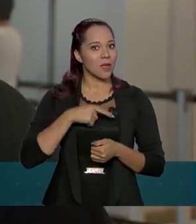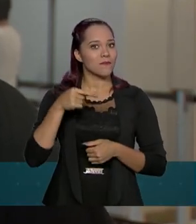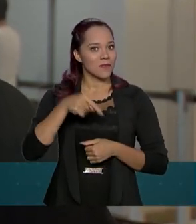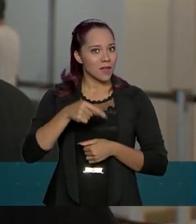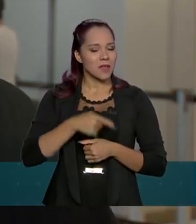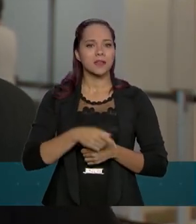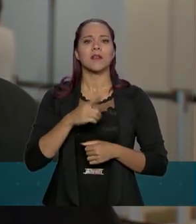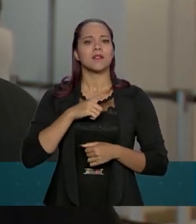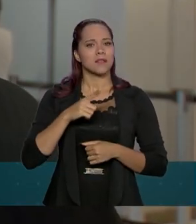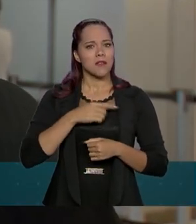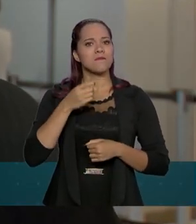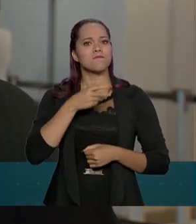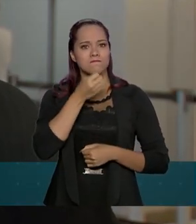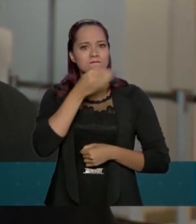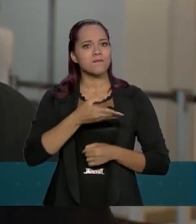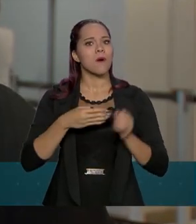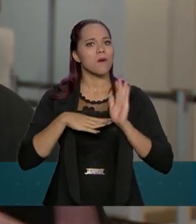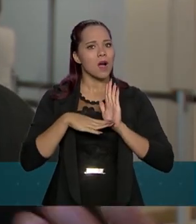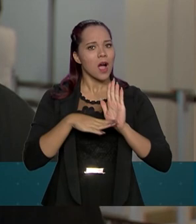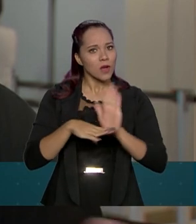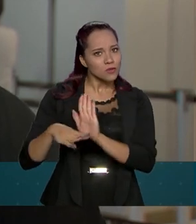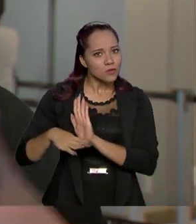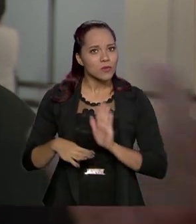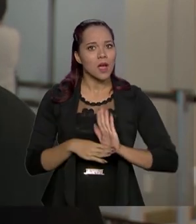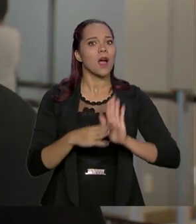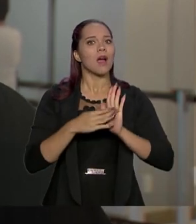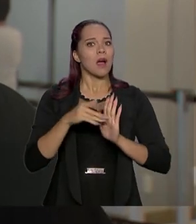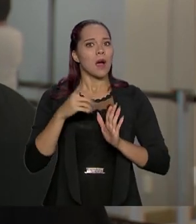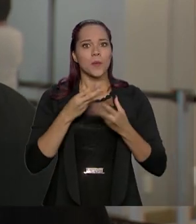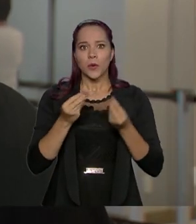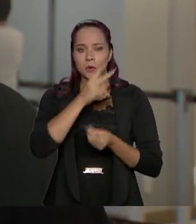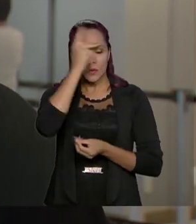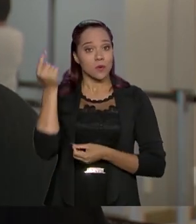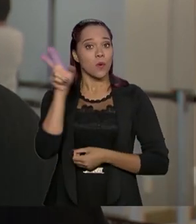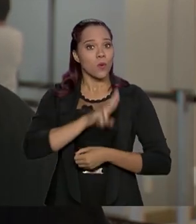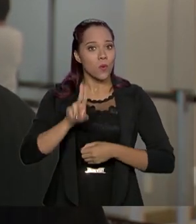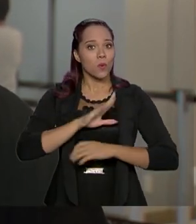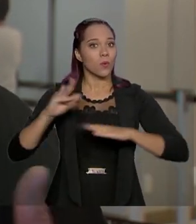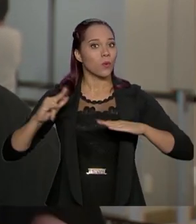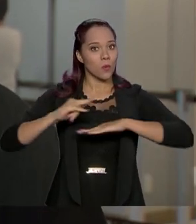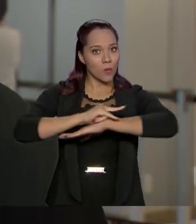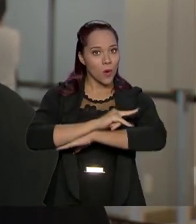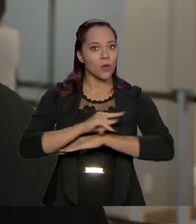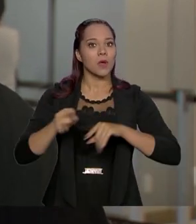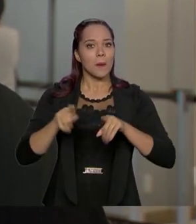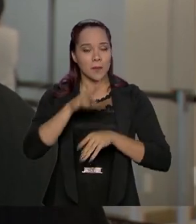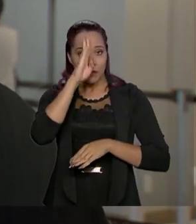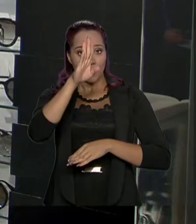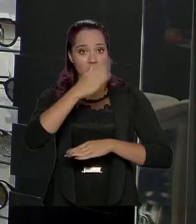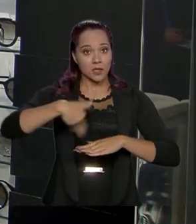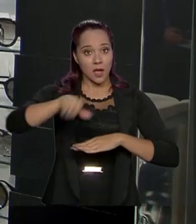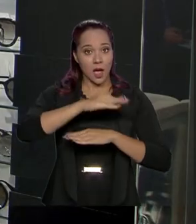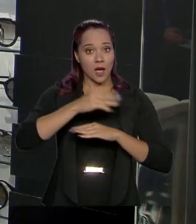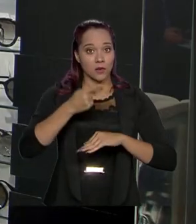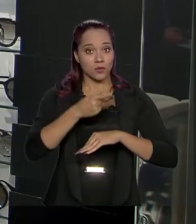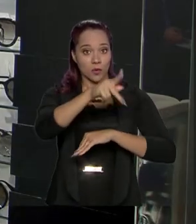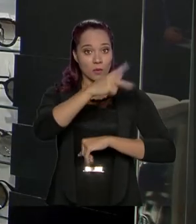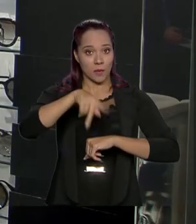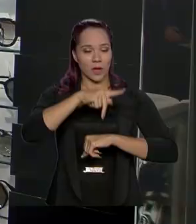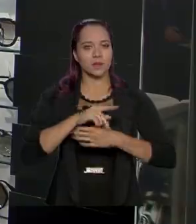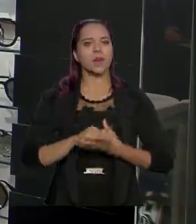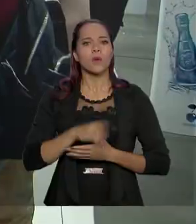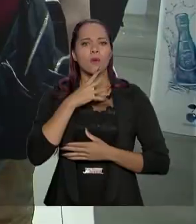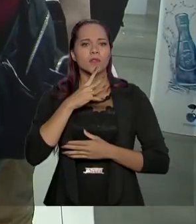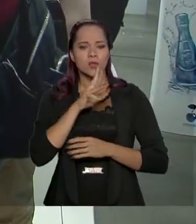eu vejo que vem realmente a beneficiar os transiuntes, os usuários do aeroporto, principalmente internacional. Conhecidas como